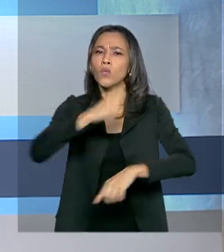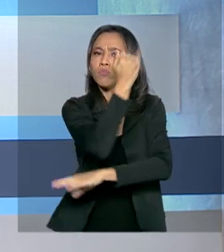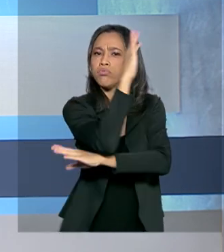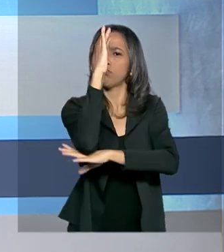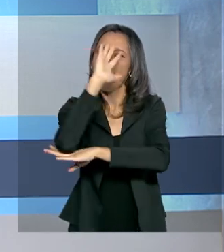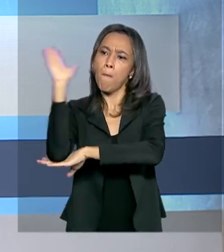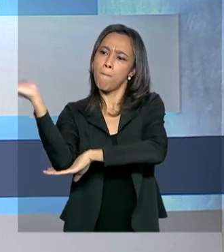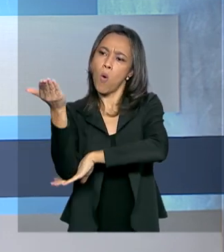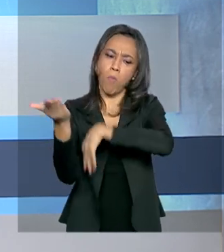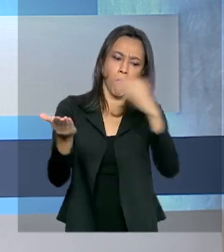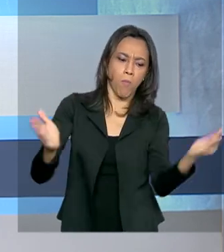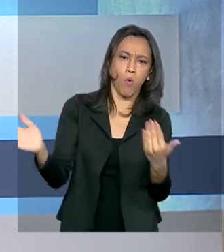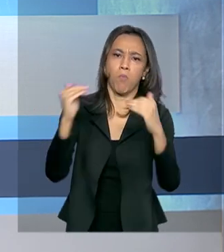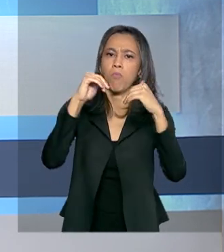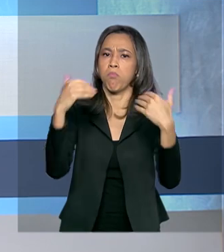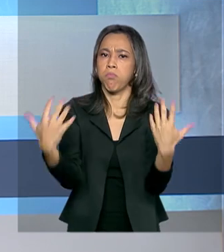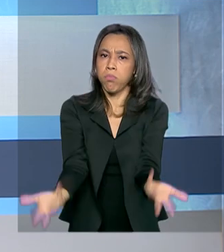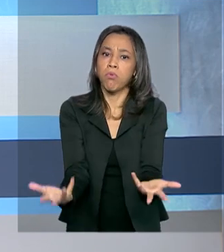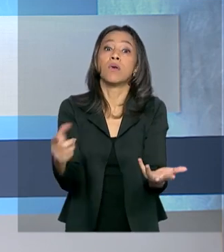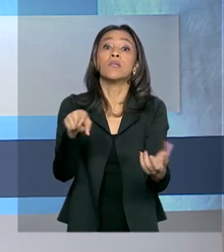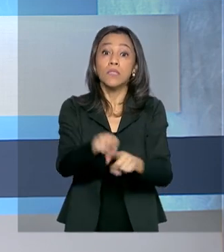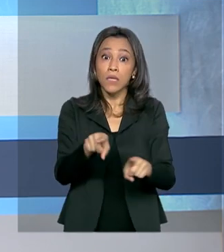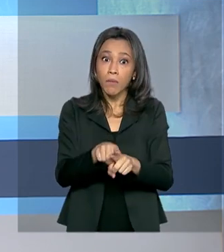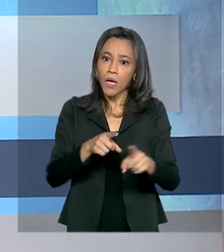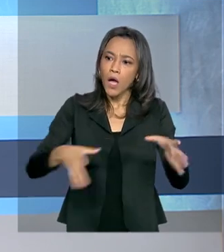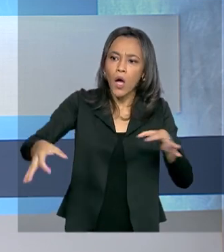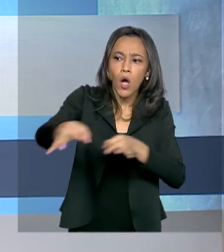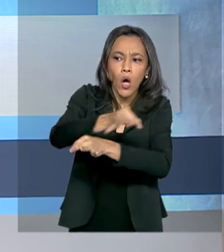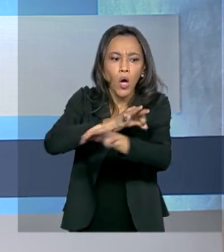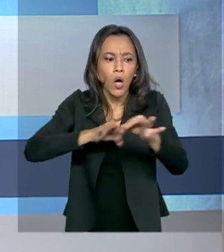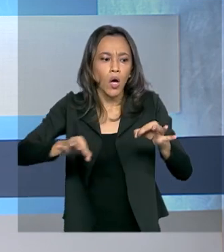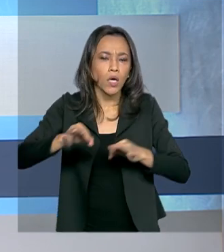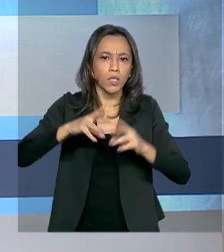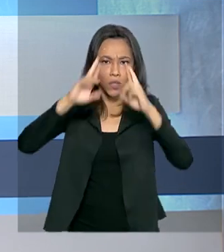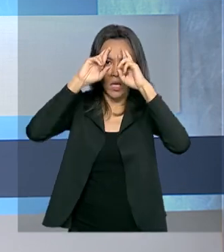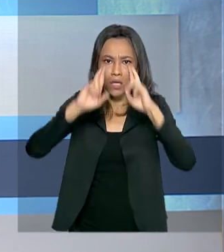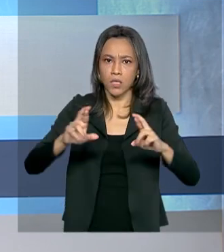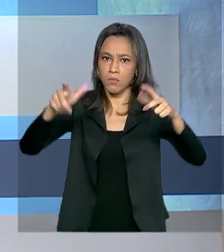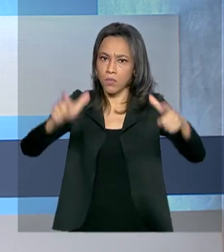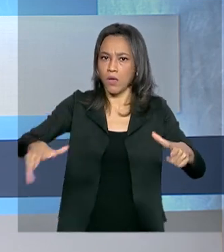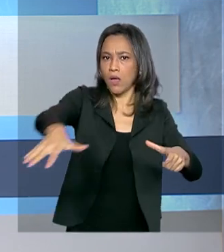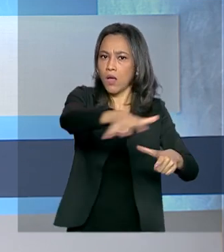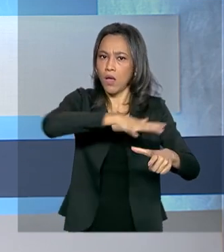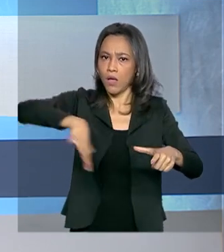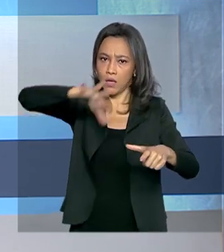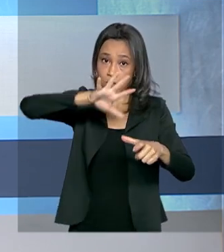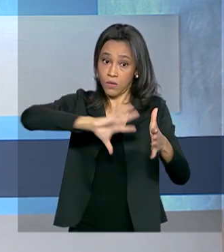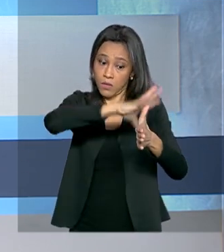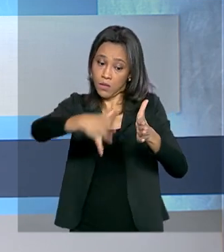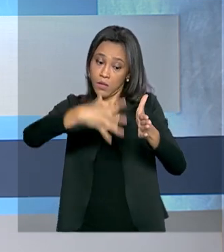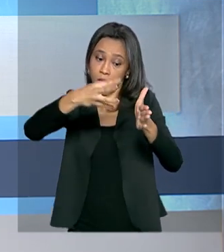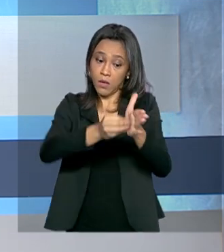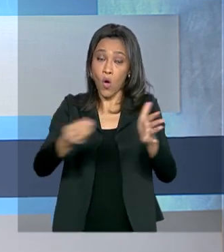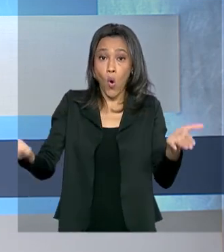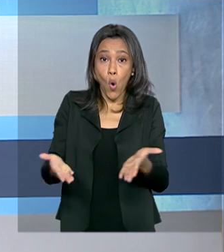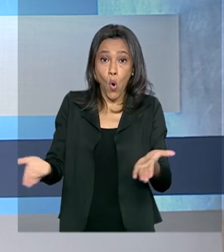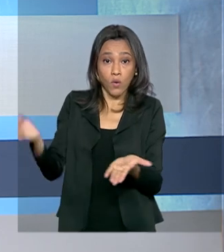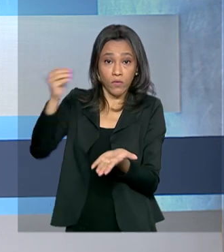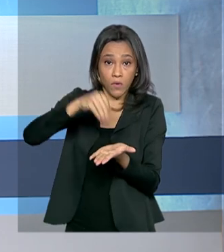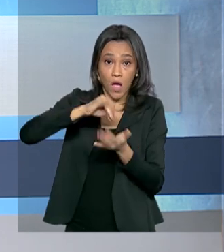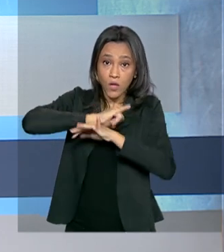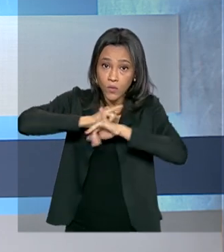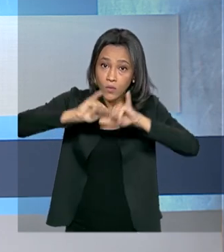ilegal e ações de preservação da ordem pública e do patrimônio na Amazônia. A prorrogação foi publicada hoje no Diário